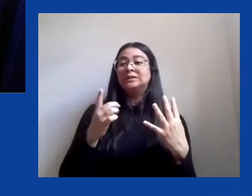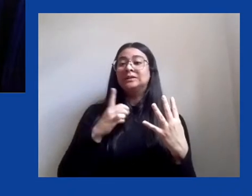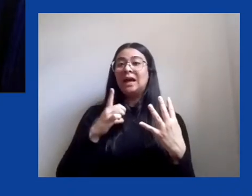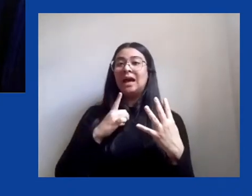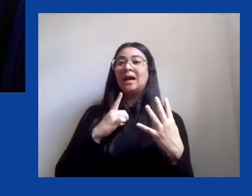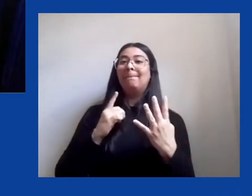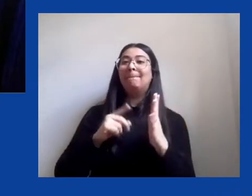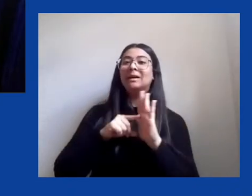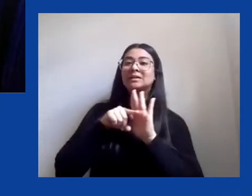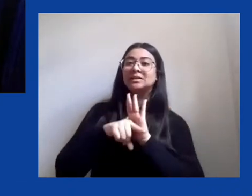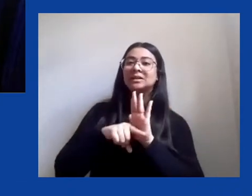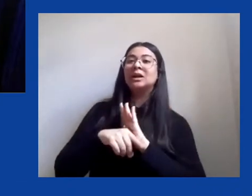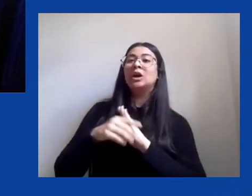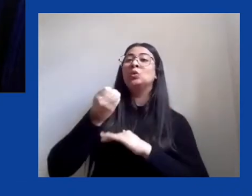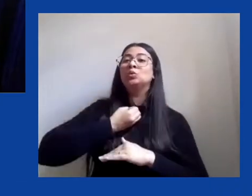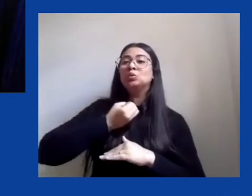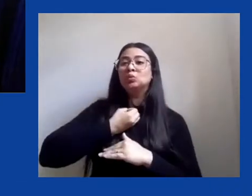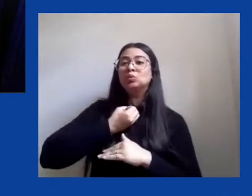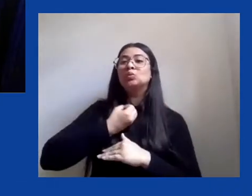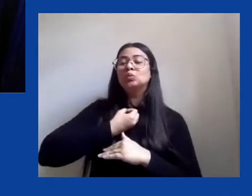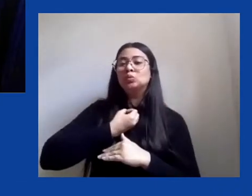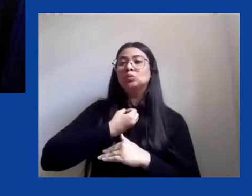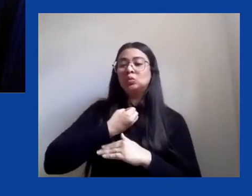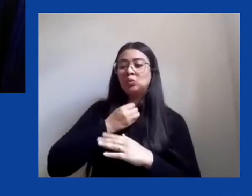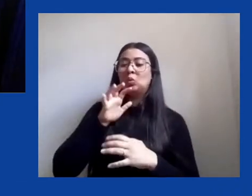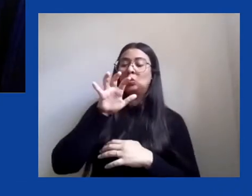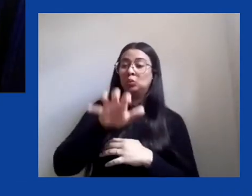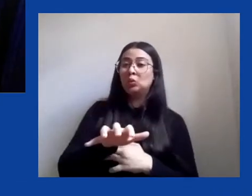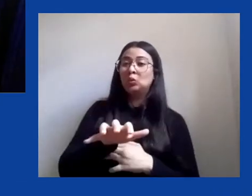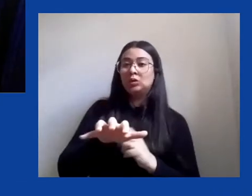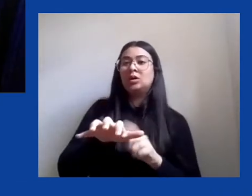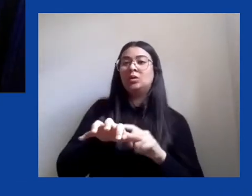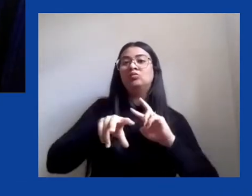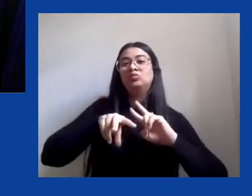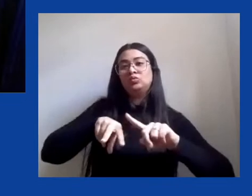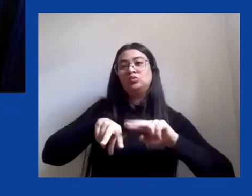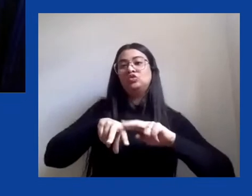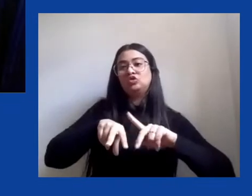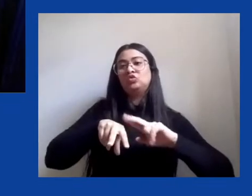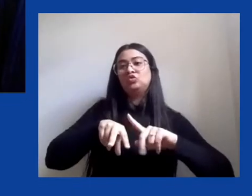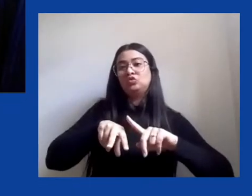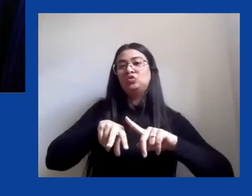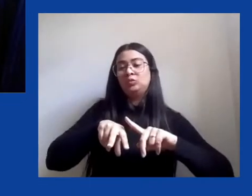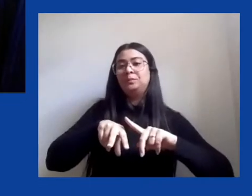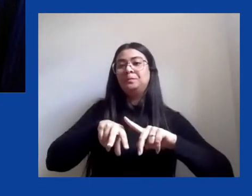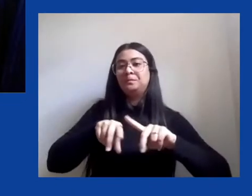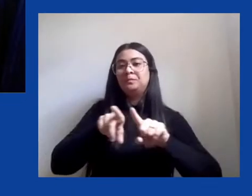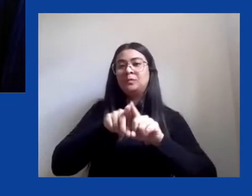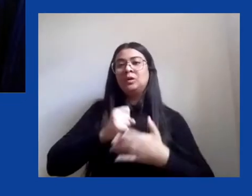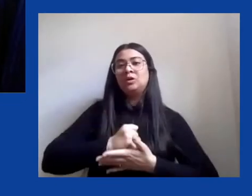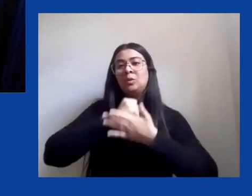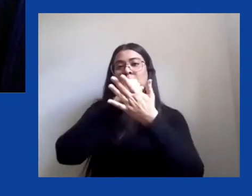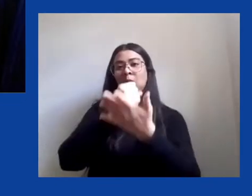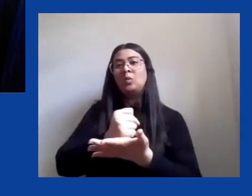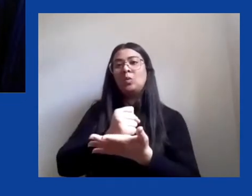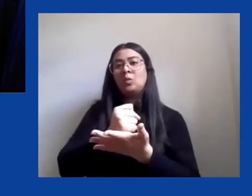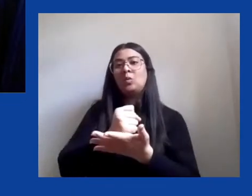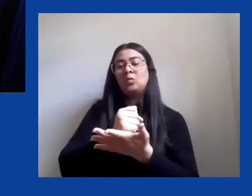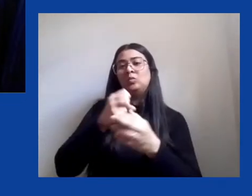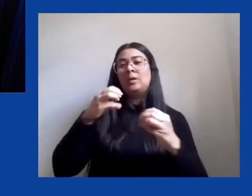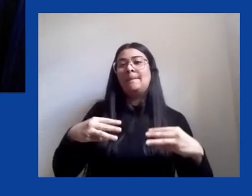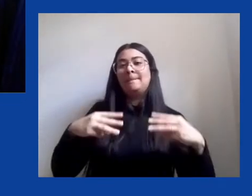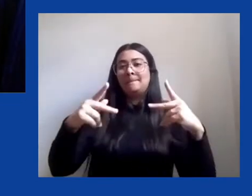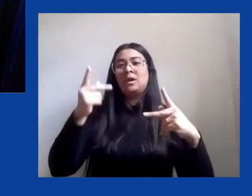de acordo com o núcleo de gênero e o Centro de Apoio Operacional e Criminal do Ministério Público de São